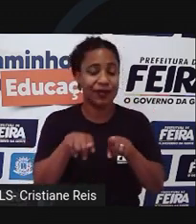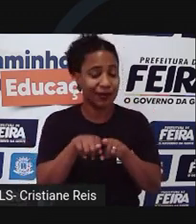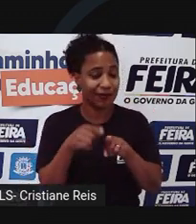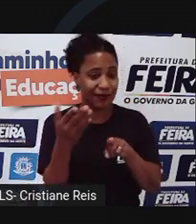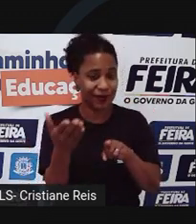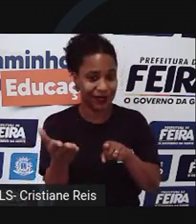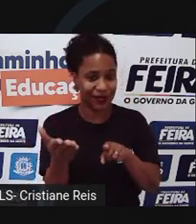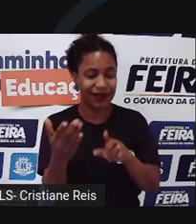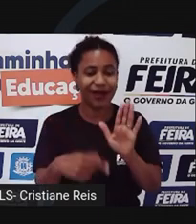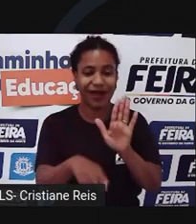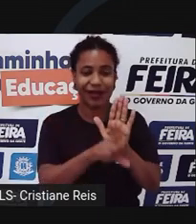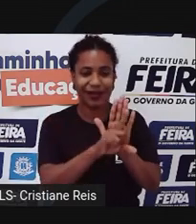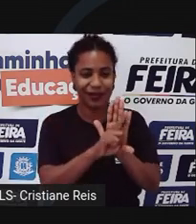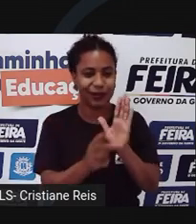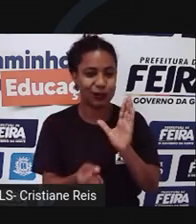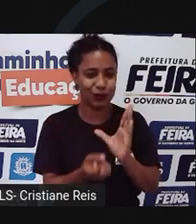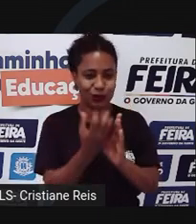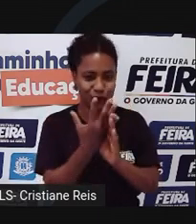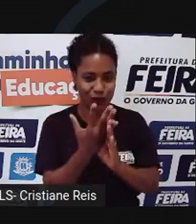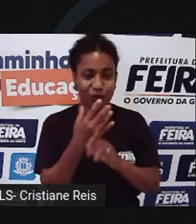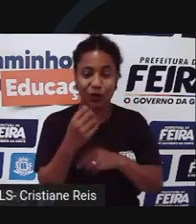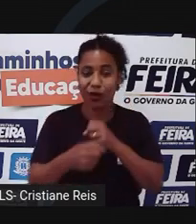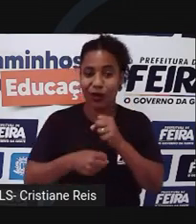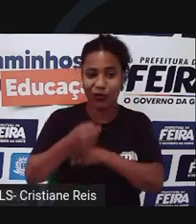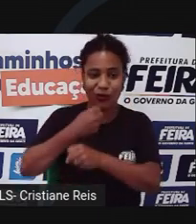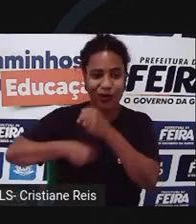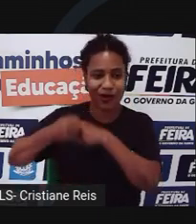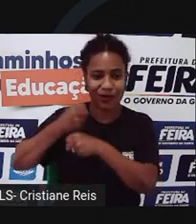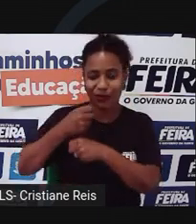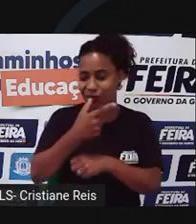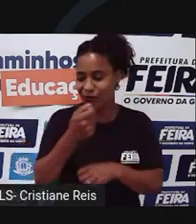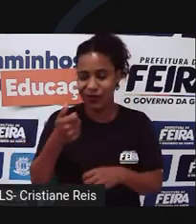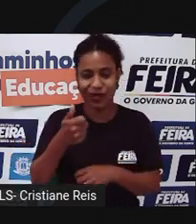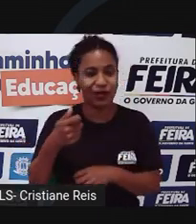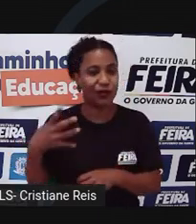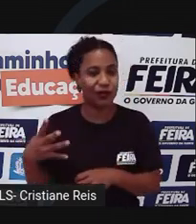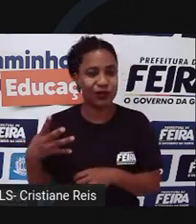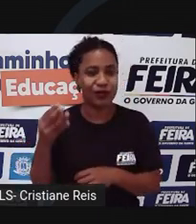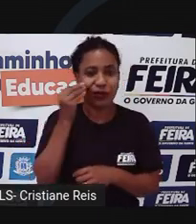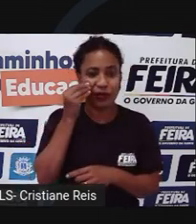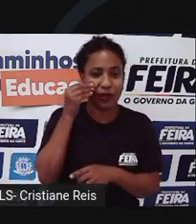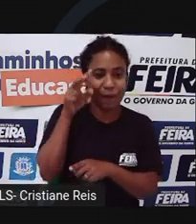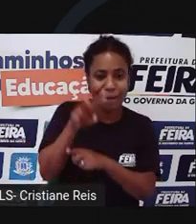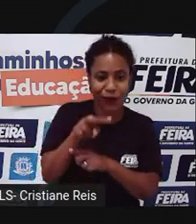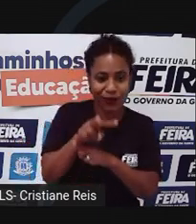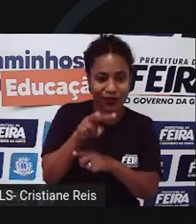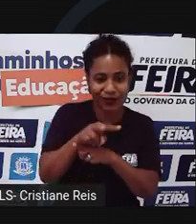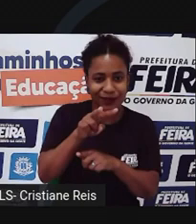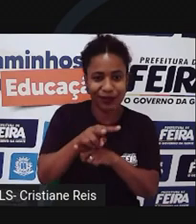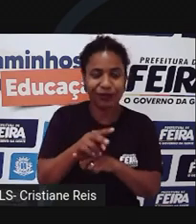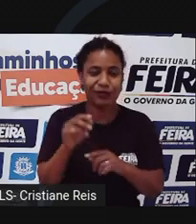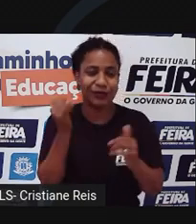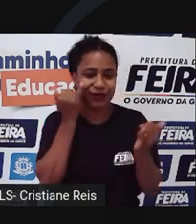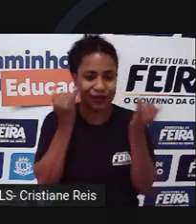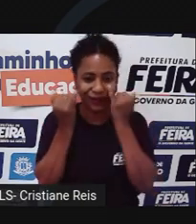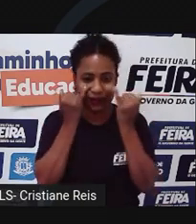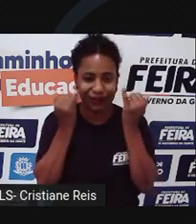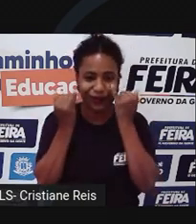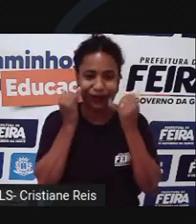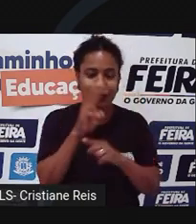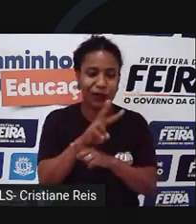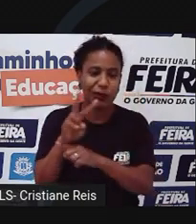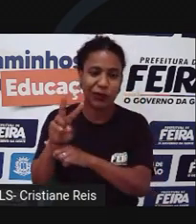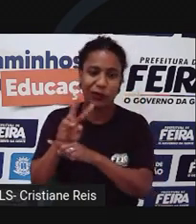.965 de 2014, referente à proteção de dados, invalabilidade e sigilo de suas